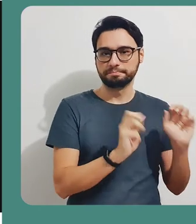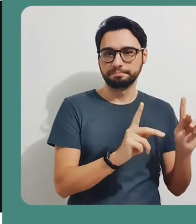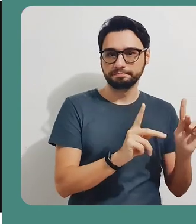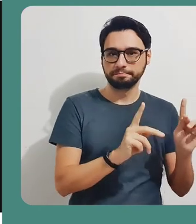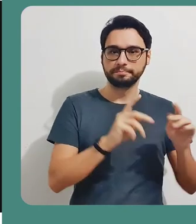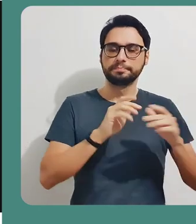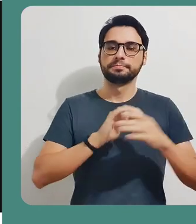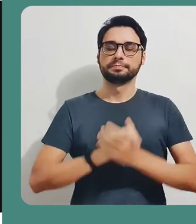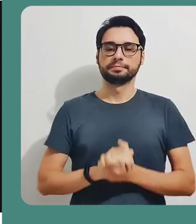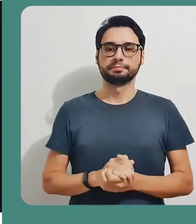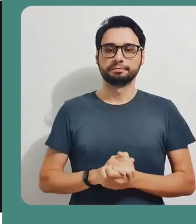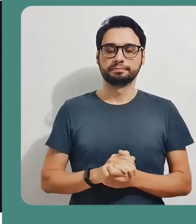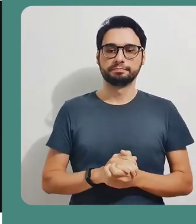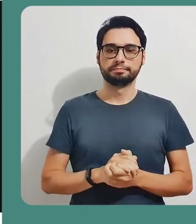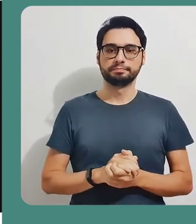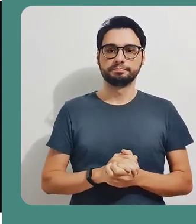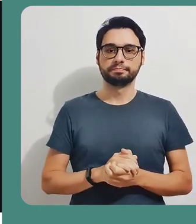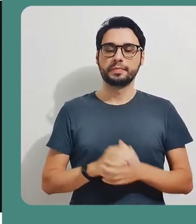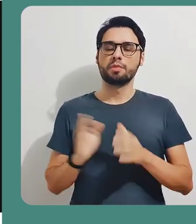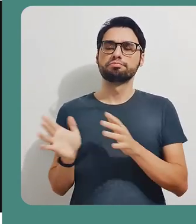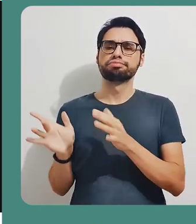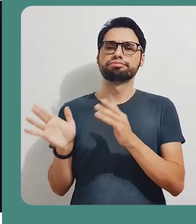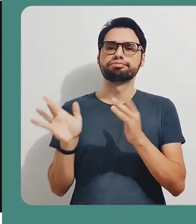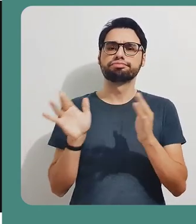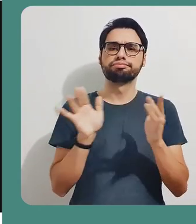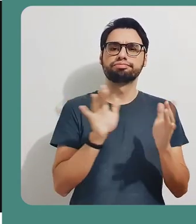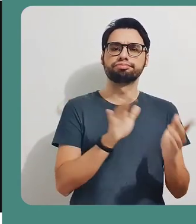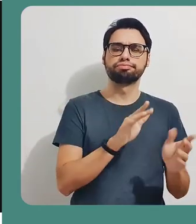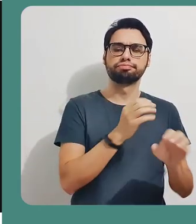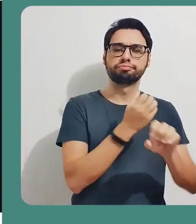nesta opção de parar a apresentação.